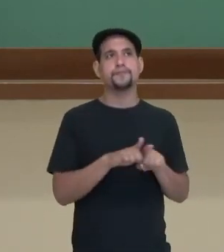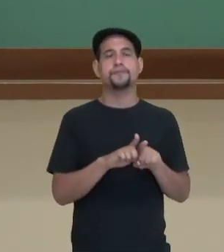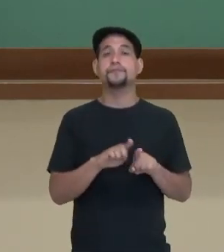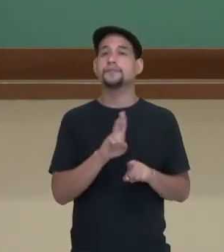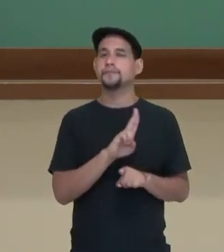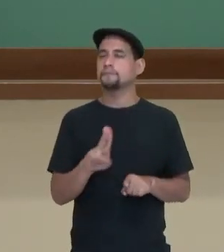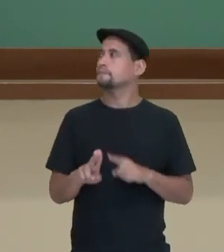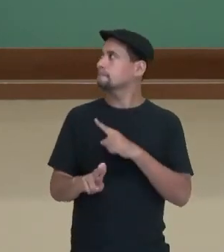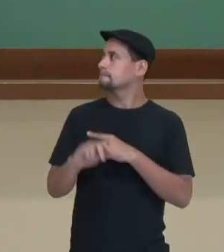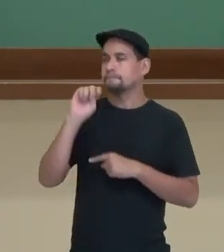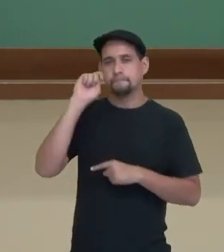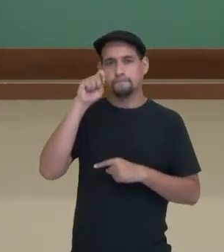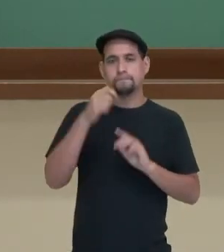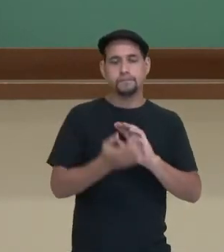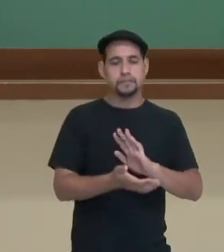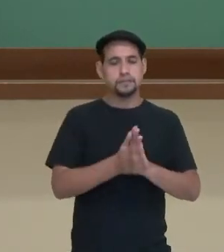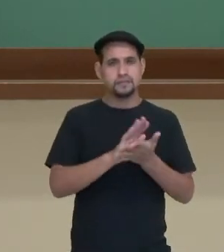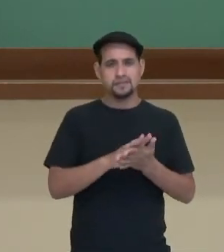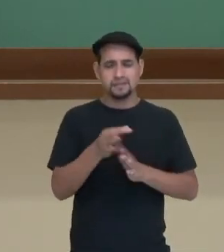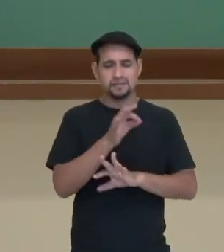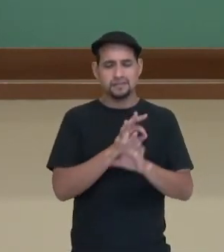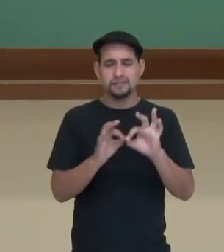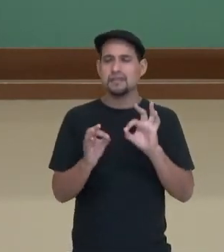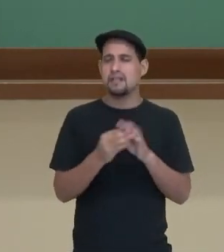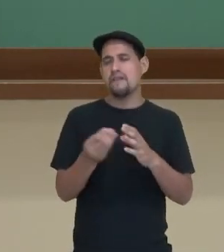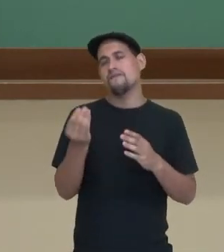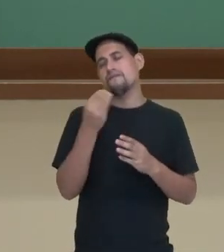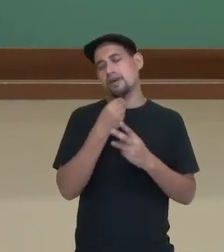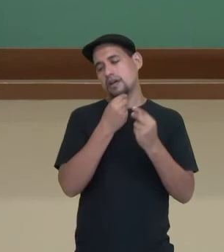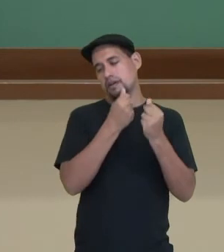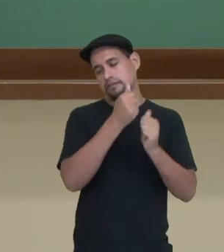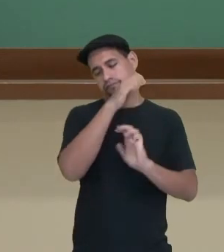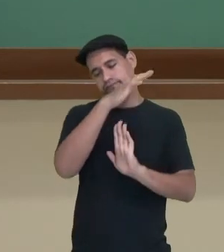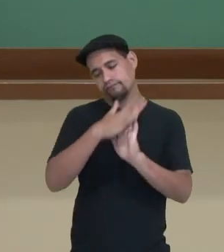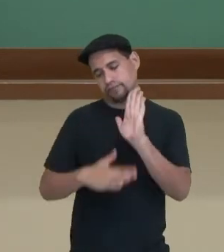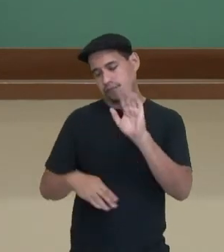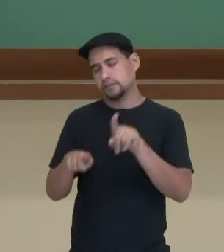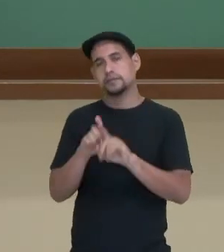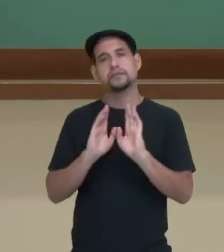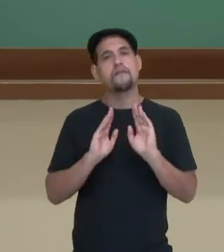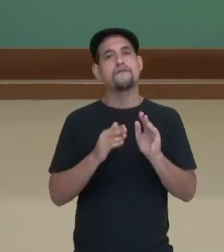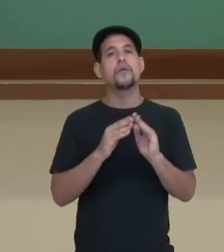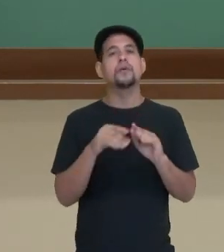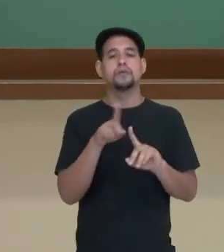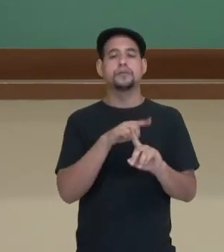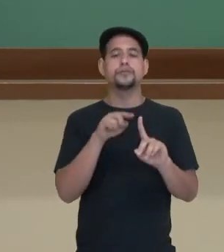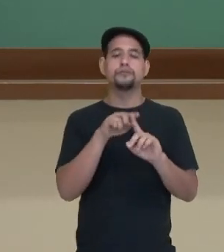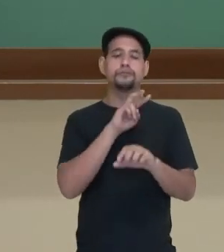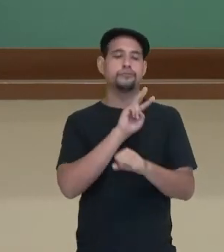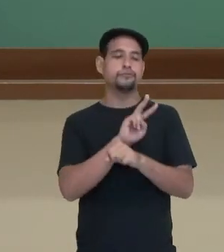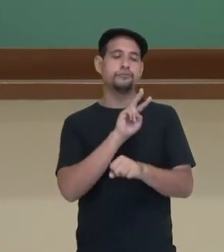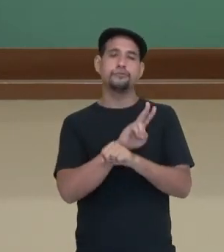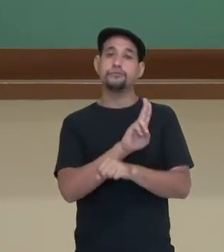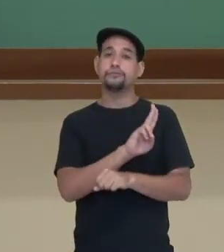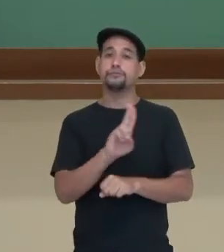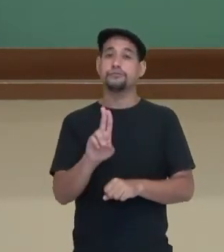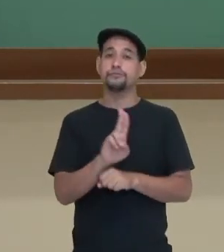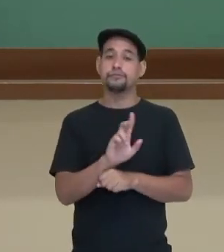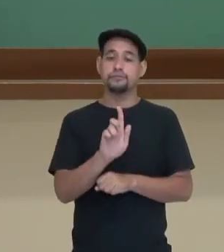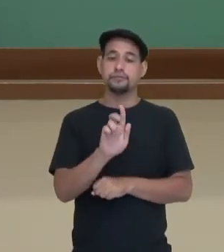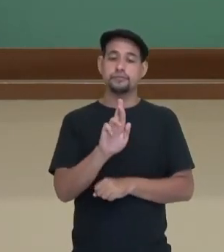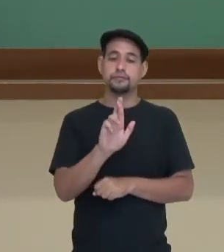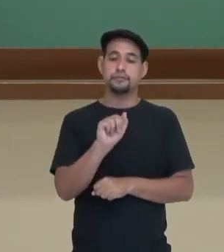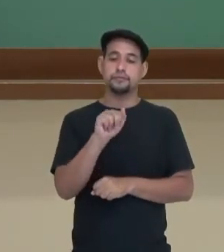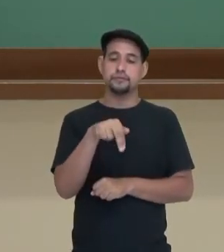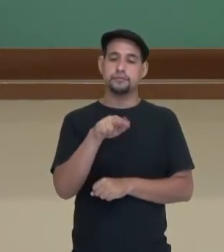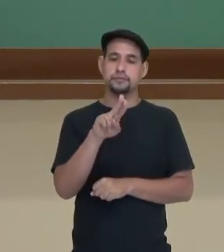destrói células mortas, se genera tecidos, né? E são especializados na função de defesa, são classificados como granulosos